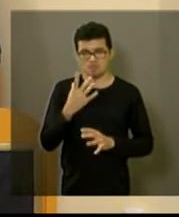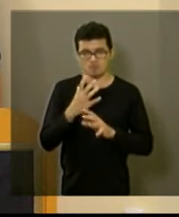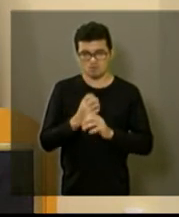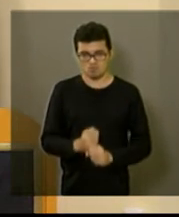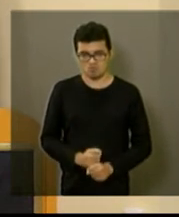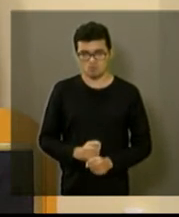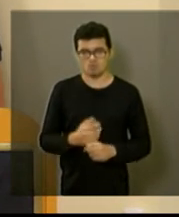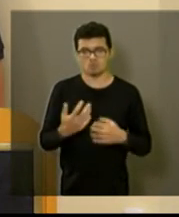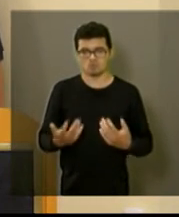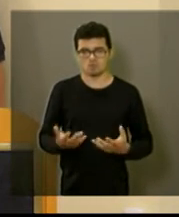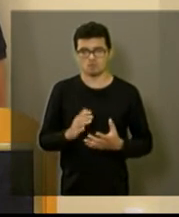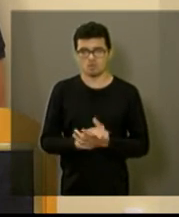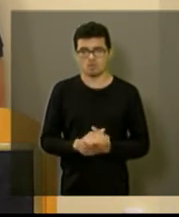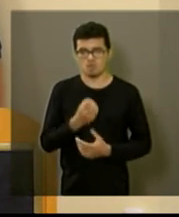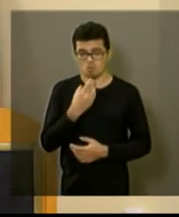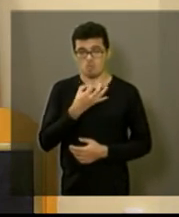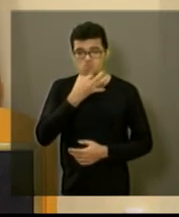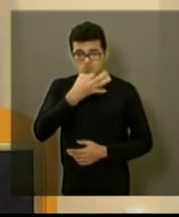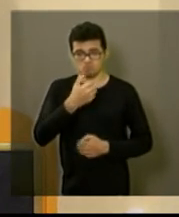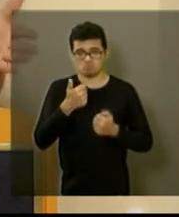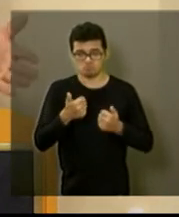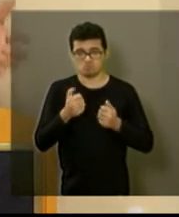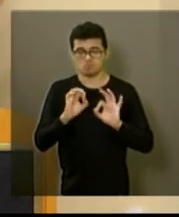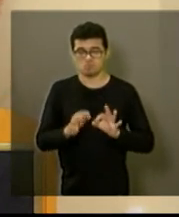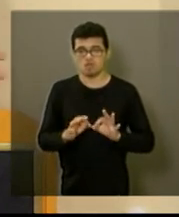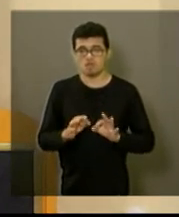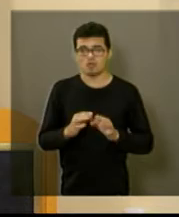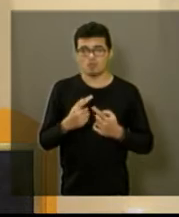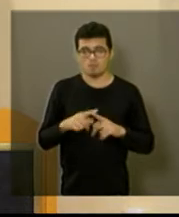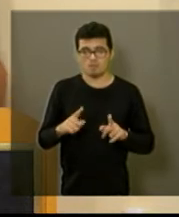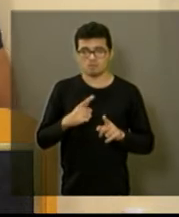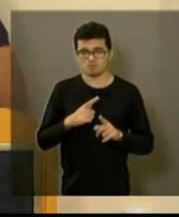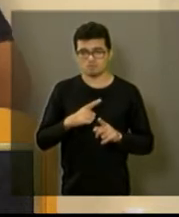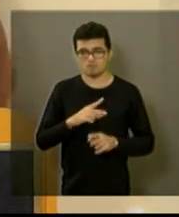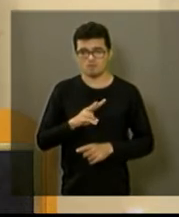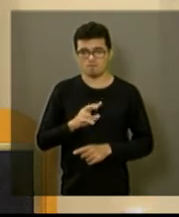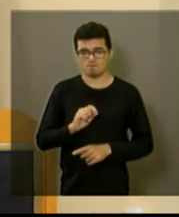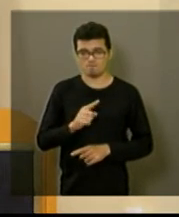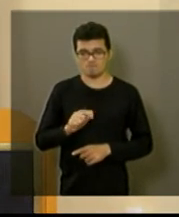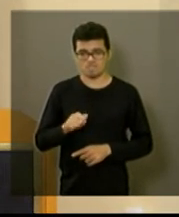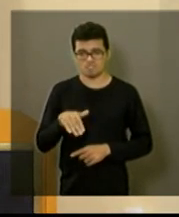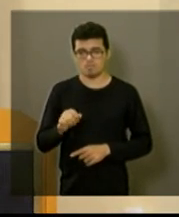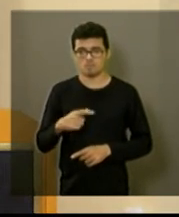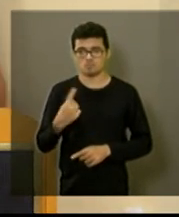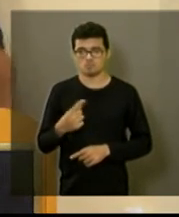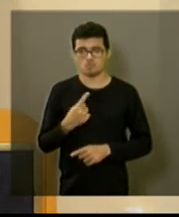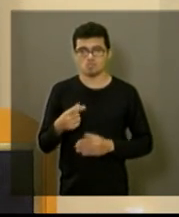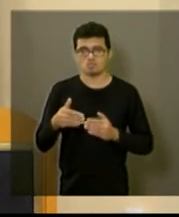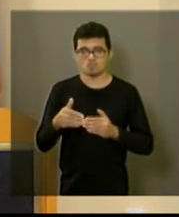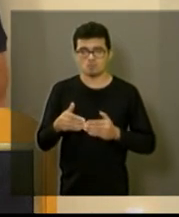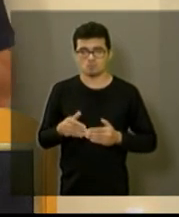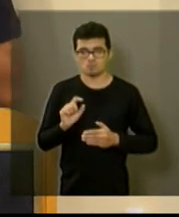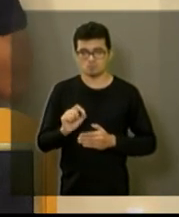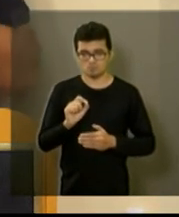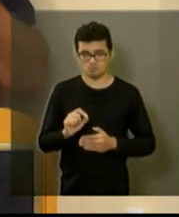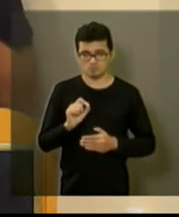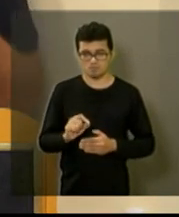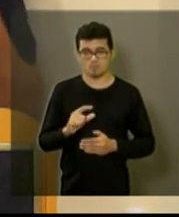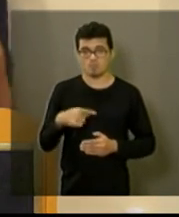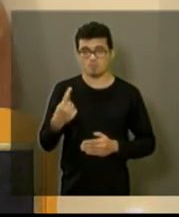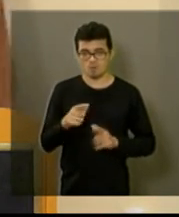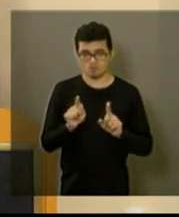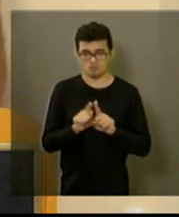sugestão para isso inclusive porque do mais os vazamentos como o que a gente pede para a população para avisar mesmo porque nossos funcionários também somos